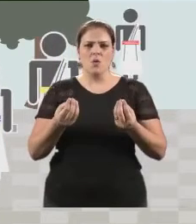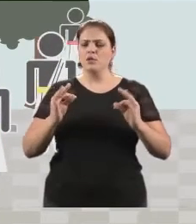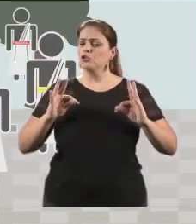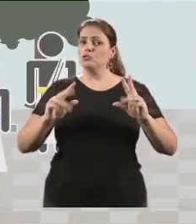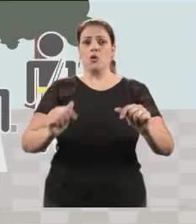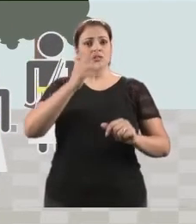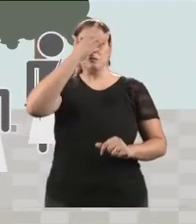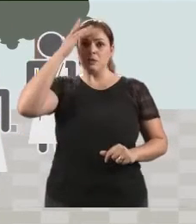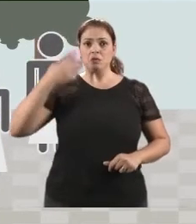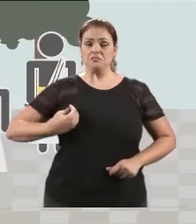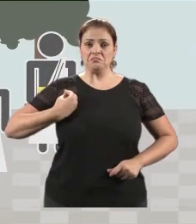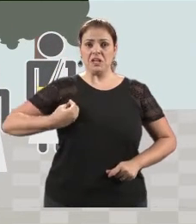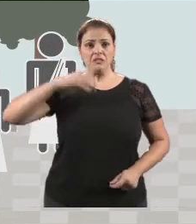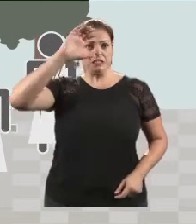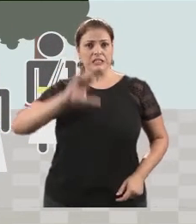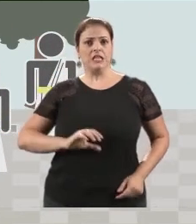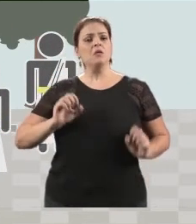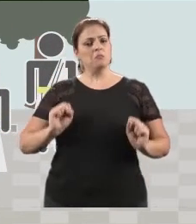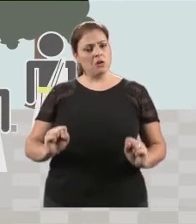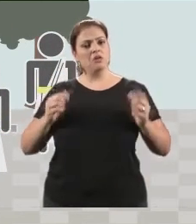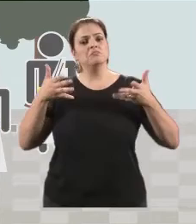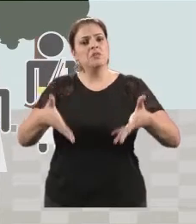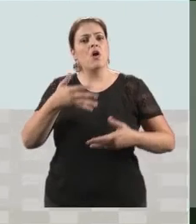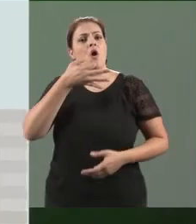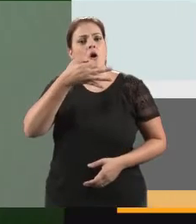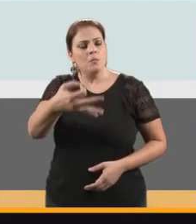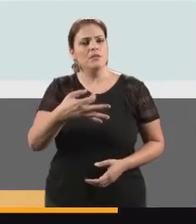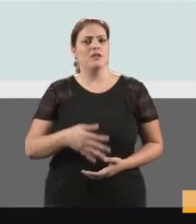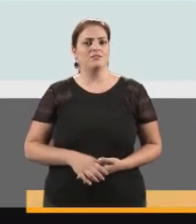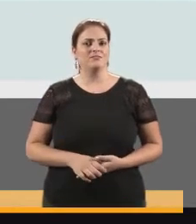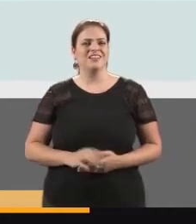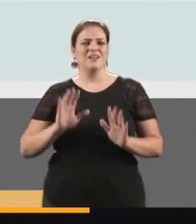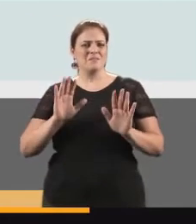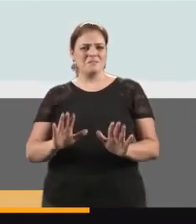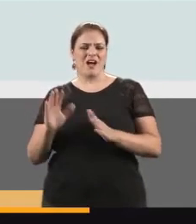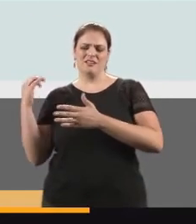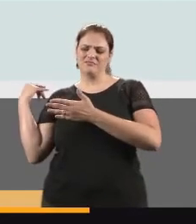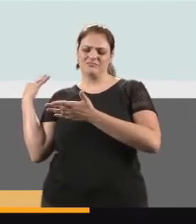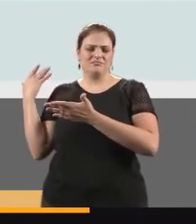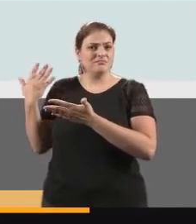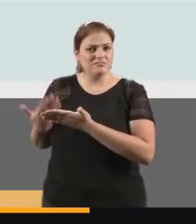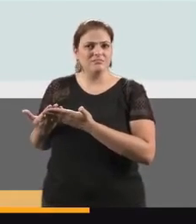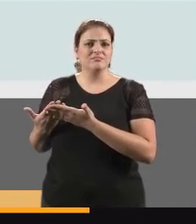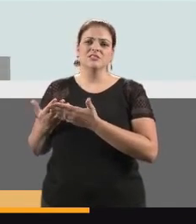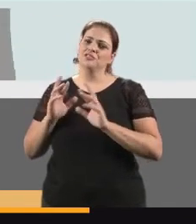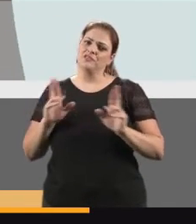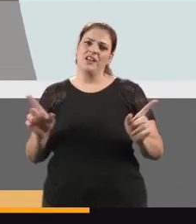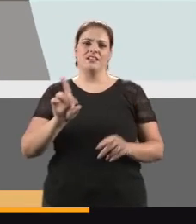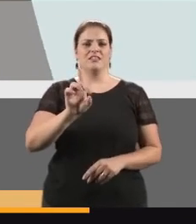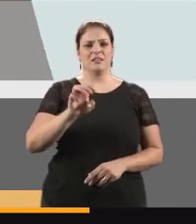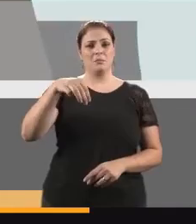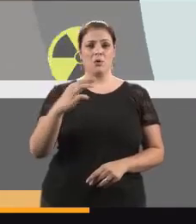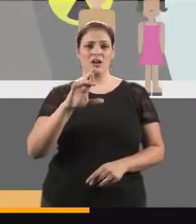aqueles considerados detentores de direitos de cidadania. Mas, ao ressurgir nos últimos séculos, a democracia